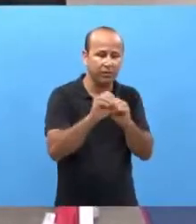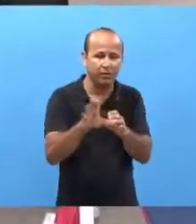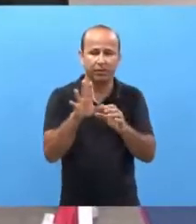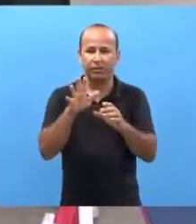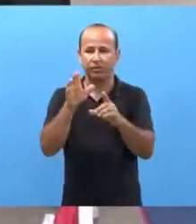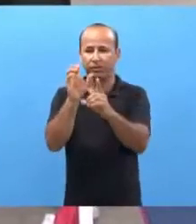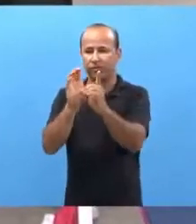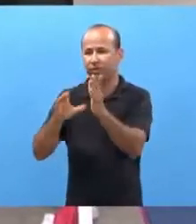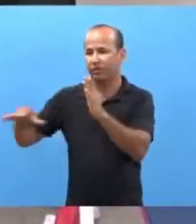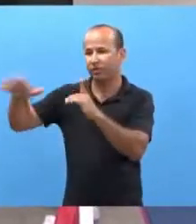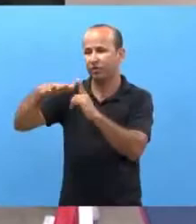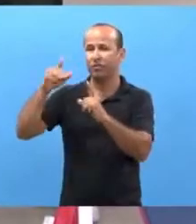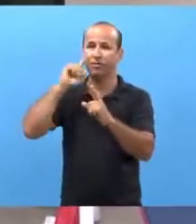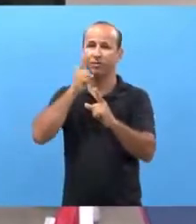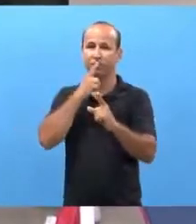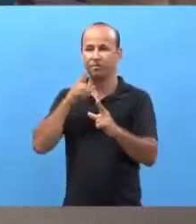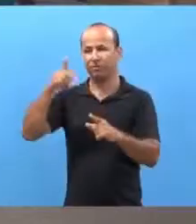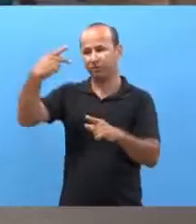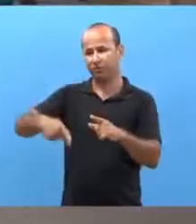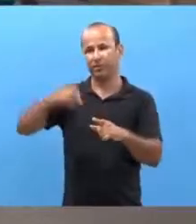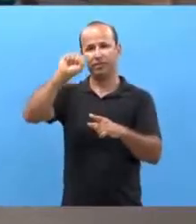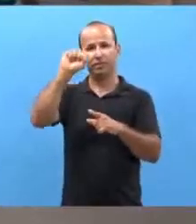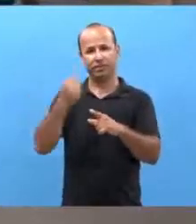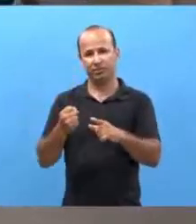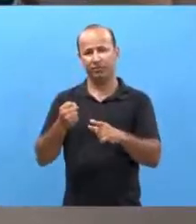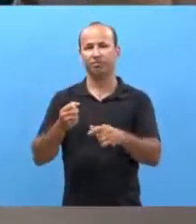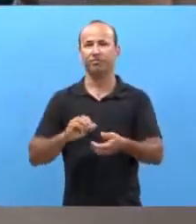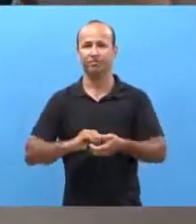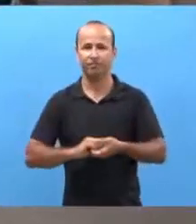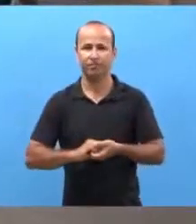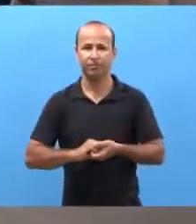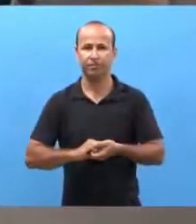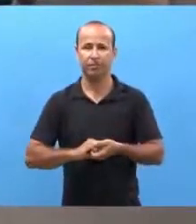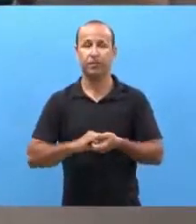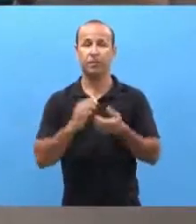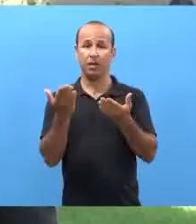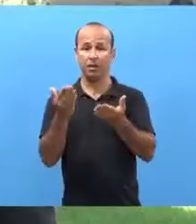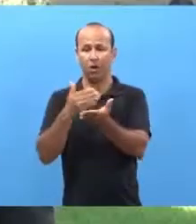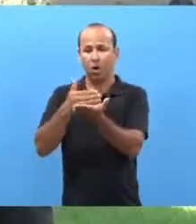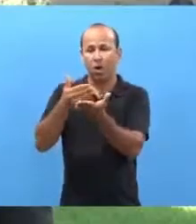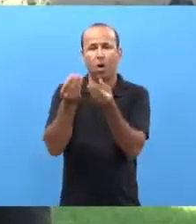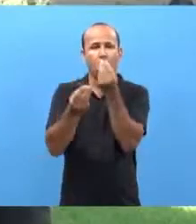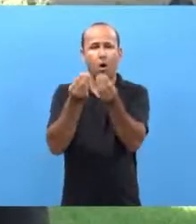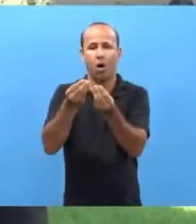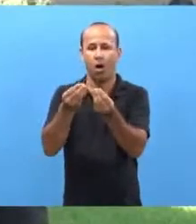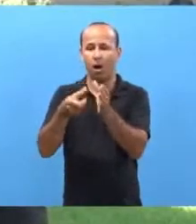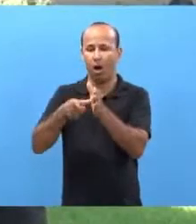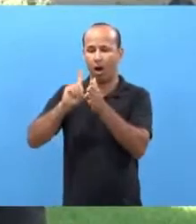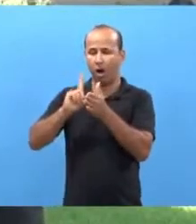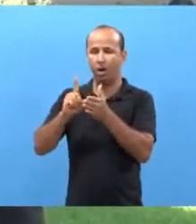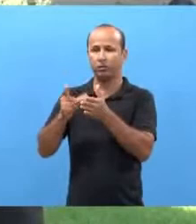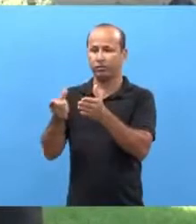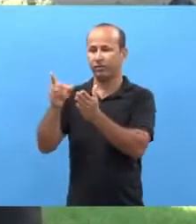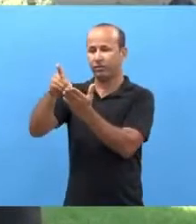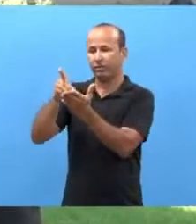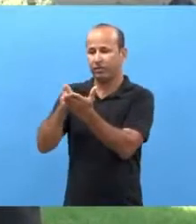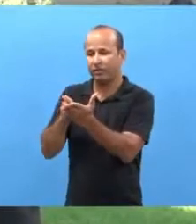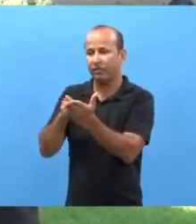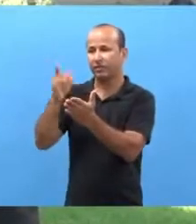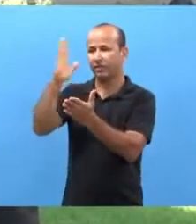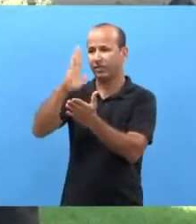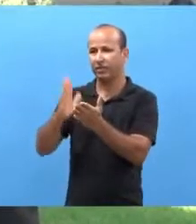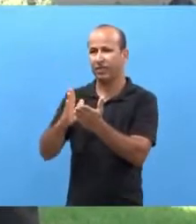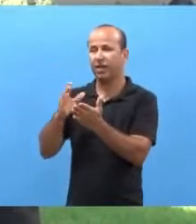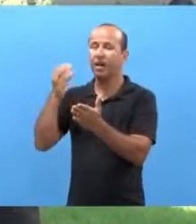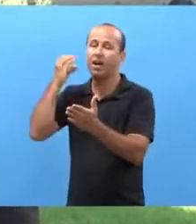para usos no ensino e para a comunidade surda de um modo geral dentro do nosso Estado. Nós partimos do dicionário brasileiro de